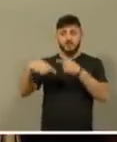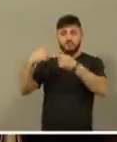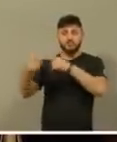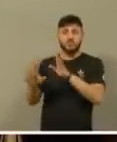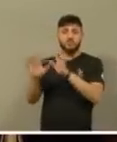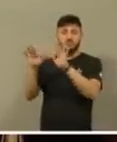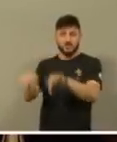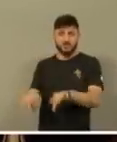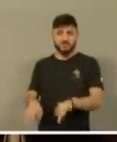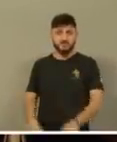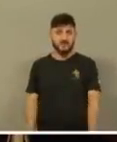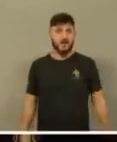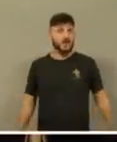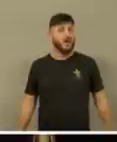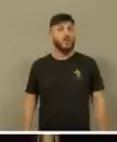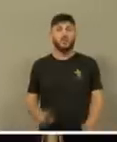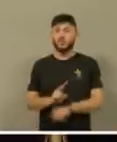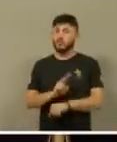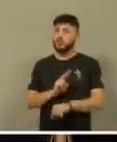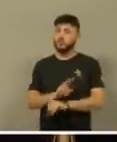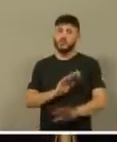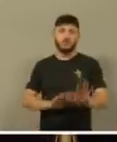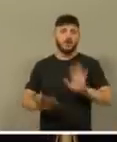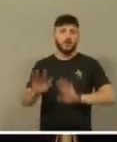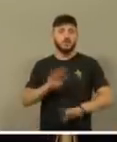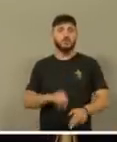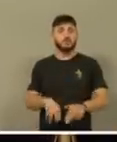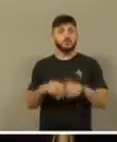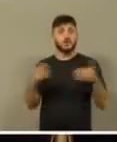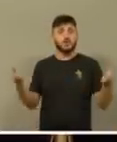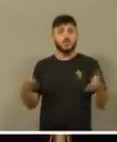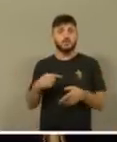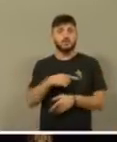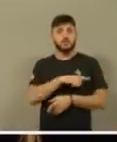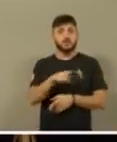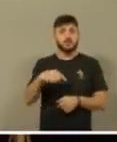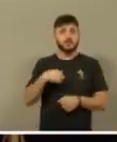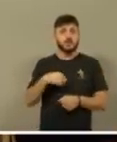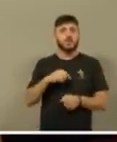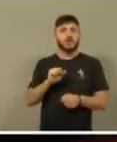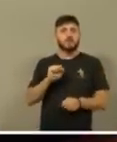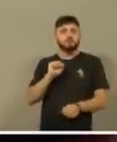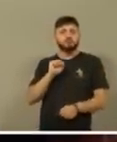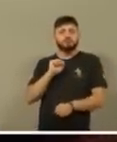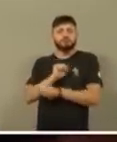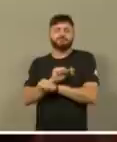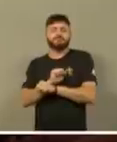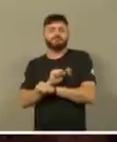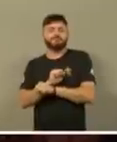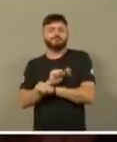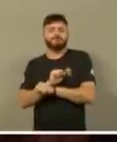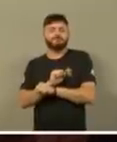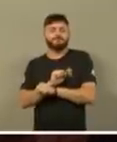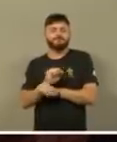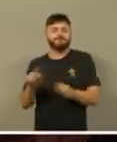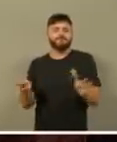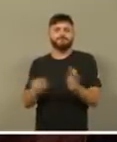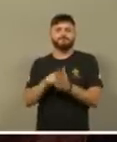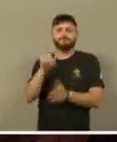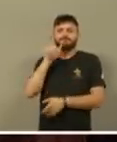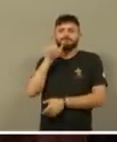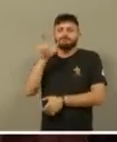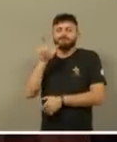então é hora de mudar, por isso que eu quero que você, ponha um freio, um filtro, na sua própria palavra,